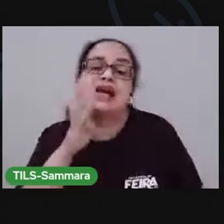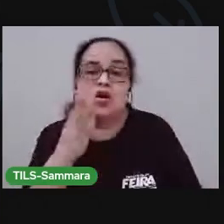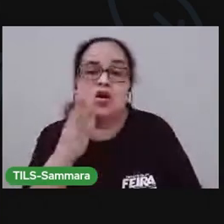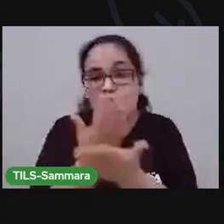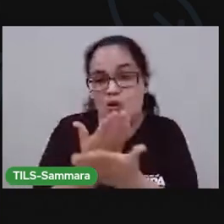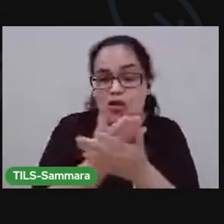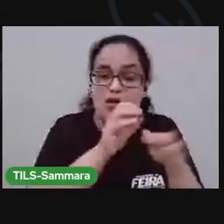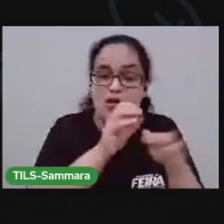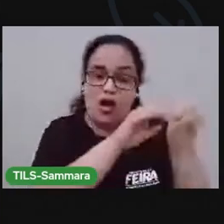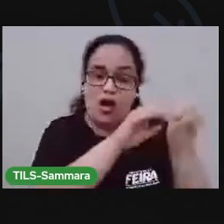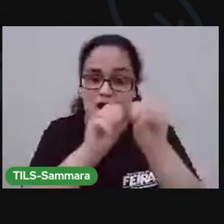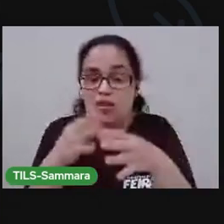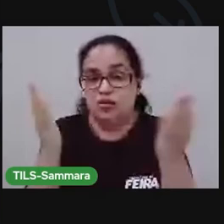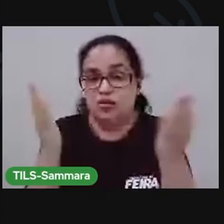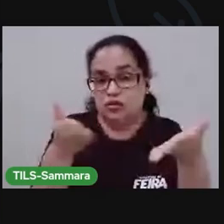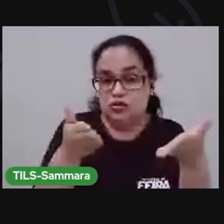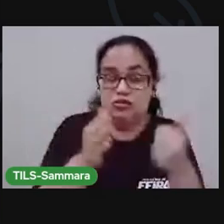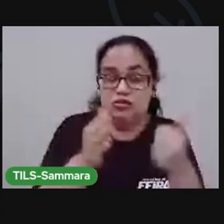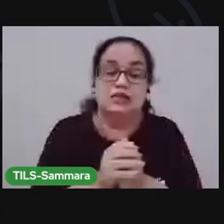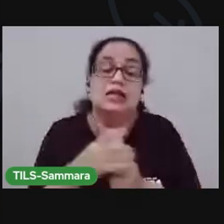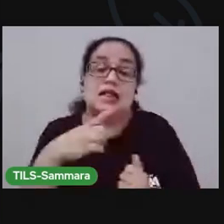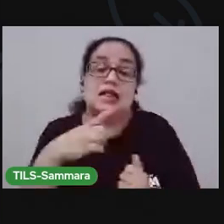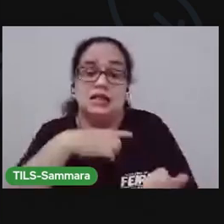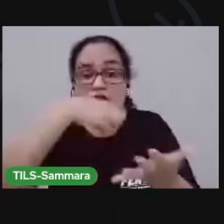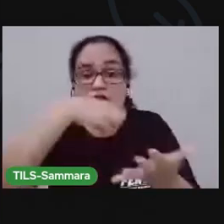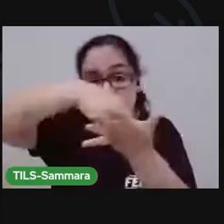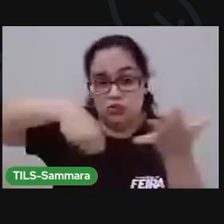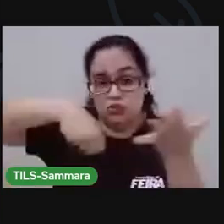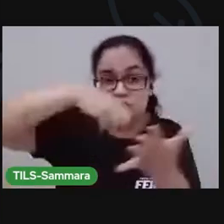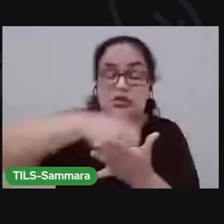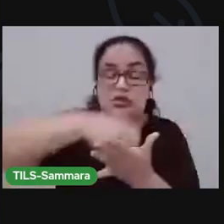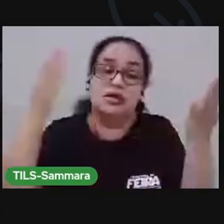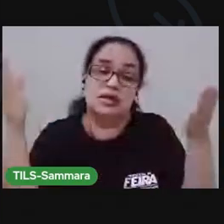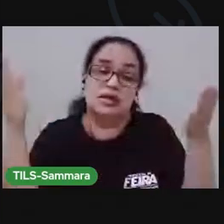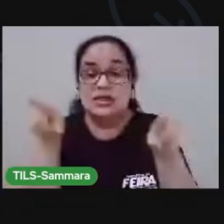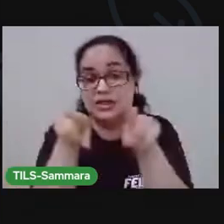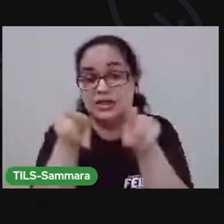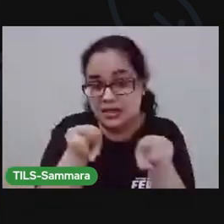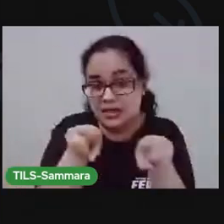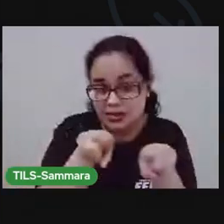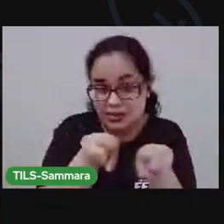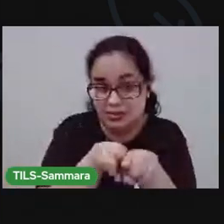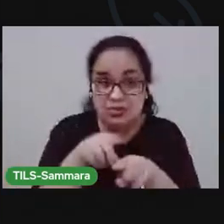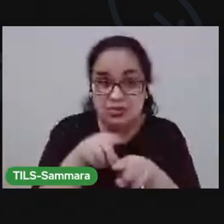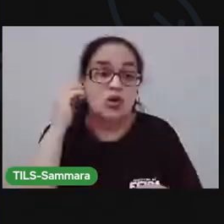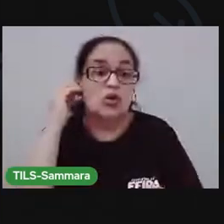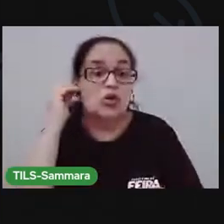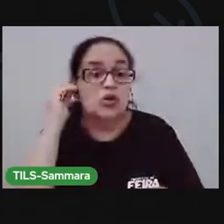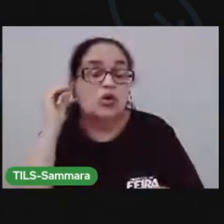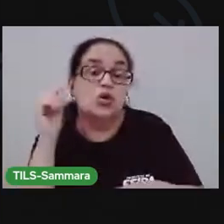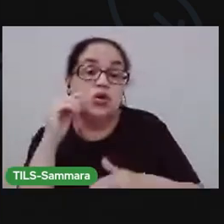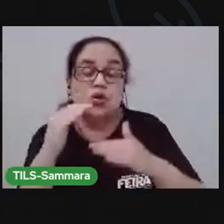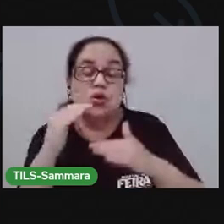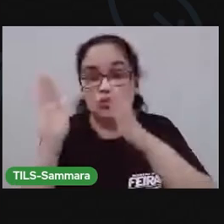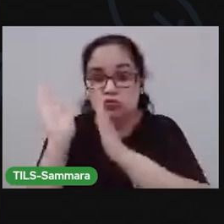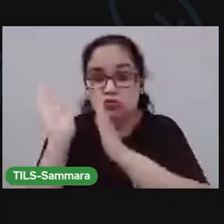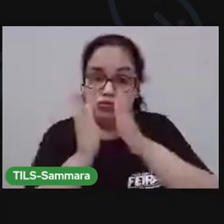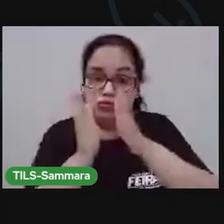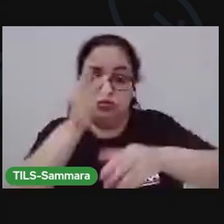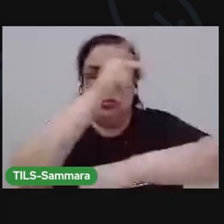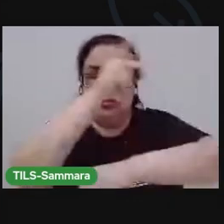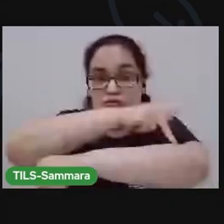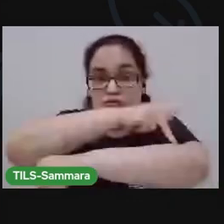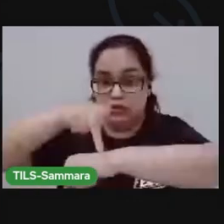hoje. Temos uma atividade para fazer hoje também. Olha aí no seu percurso pedagógico,